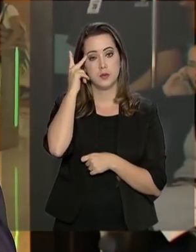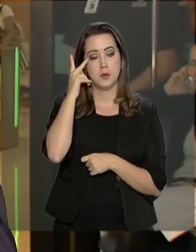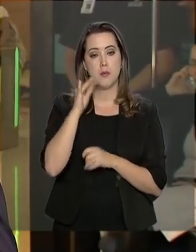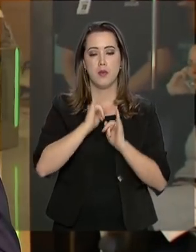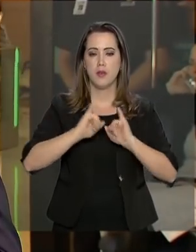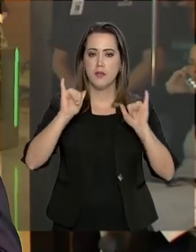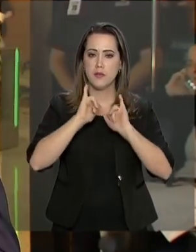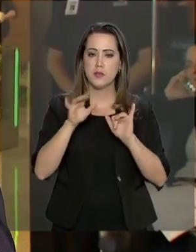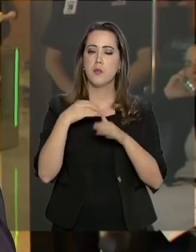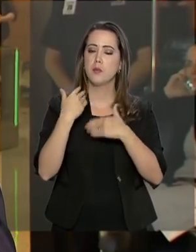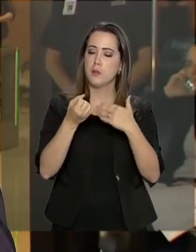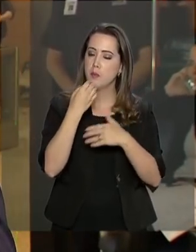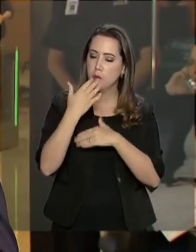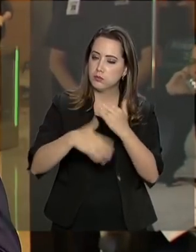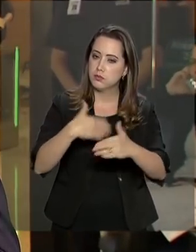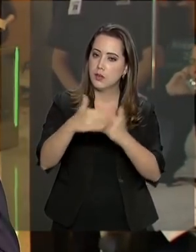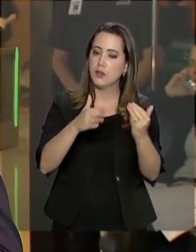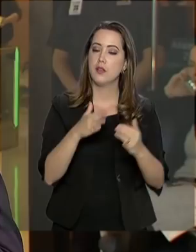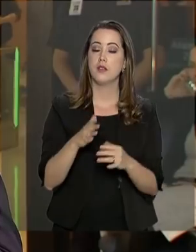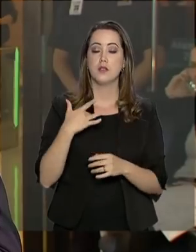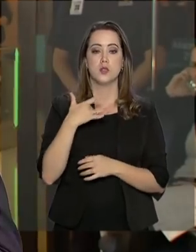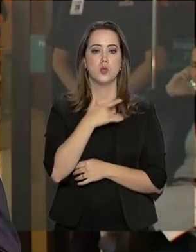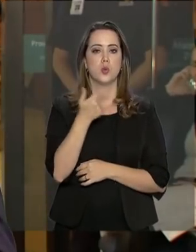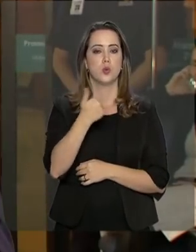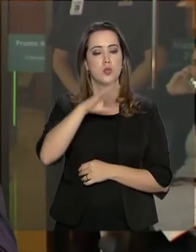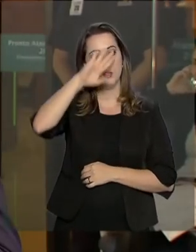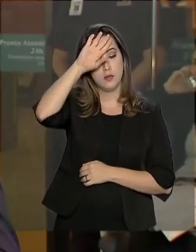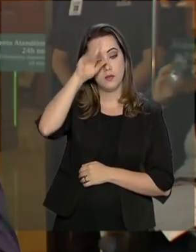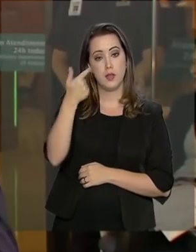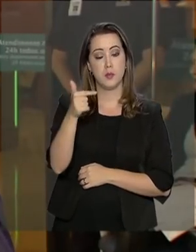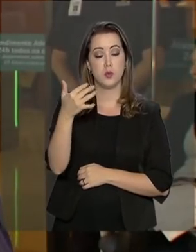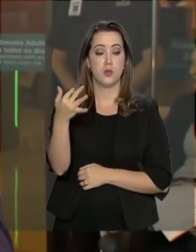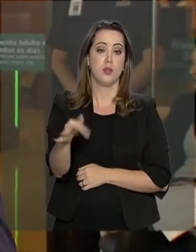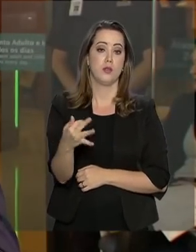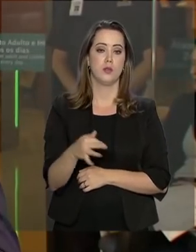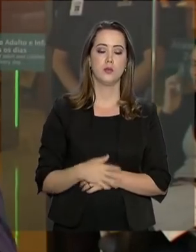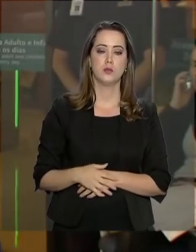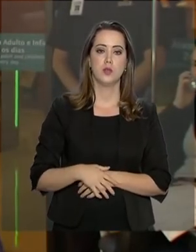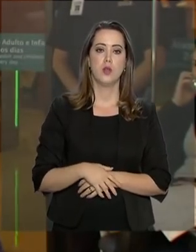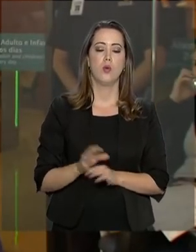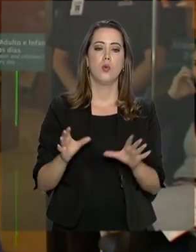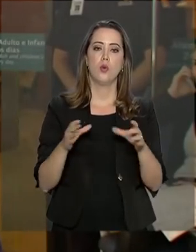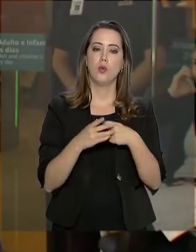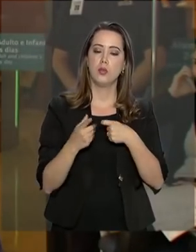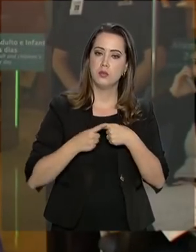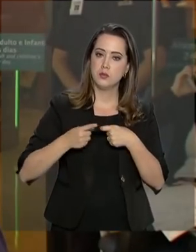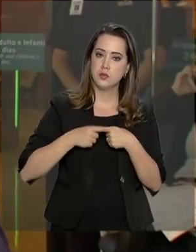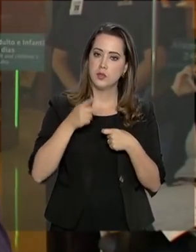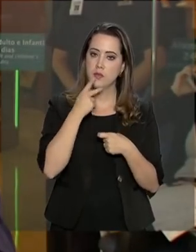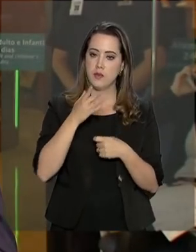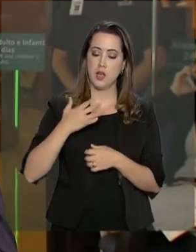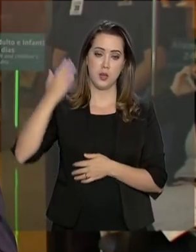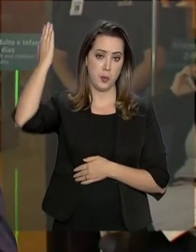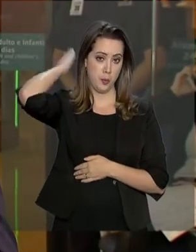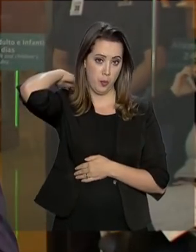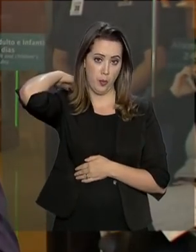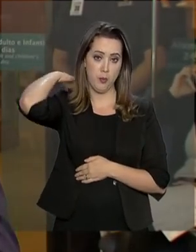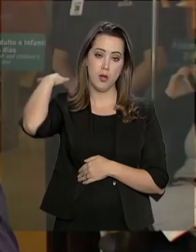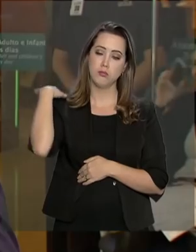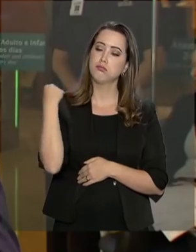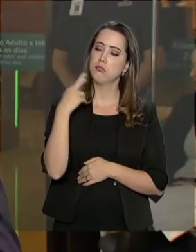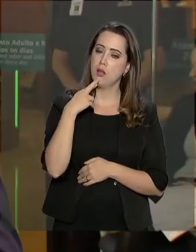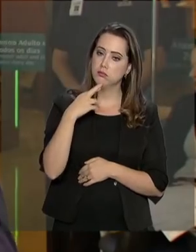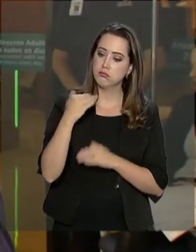informa que ele mantém boa evolução clínica, segue sem febre e sem dor. Segundo os médicos, o quadro pulmonar encontra-se em